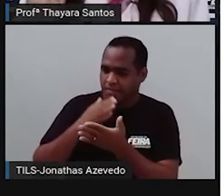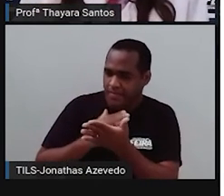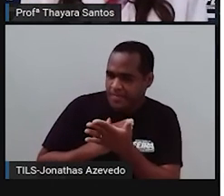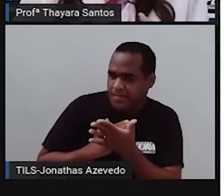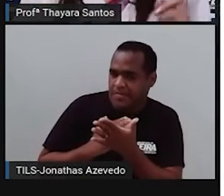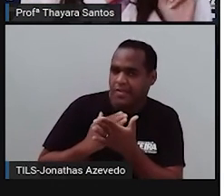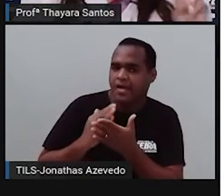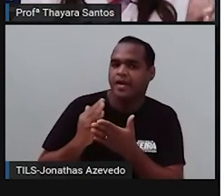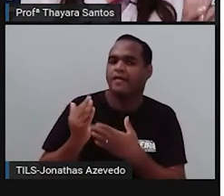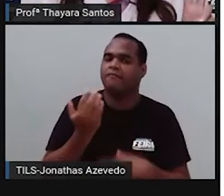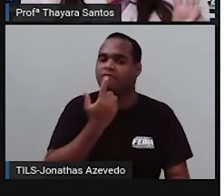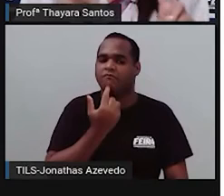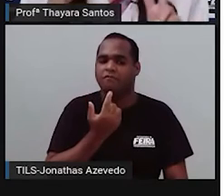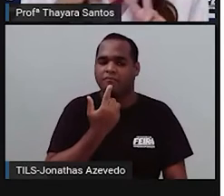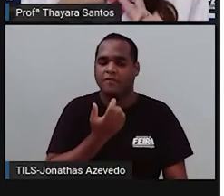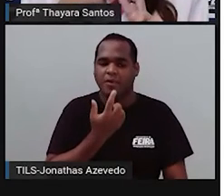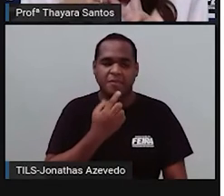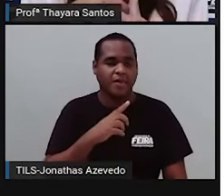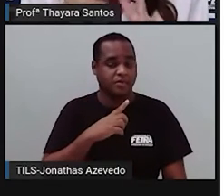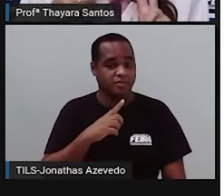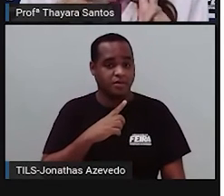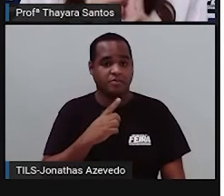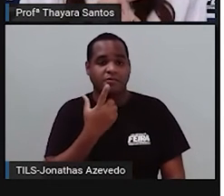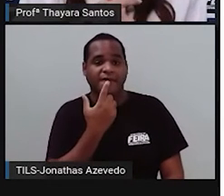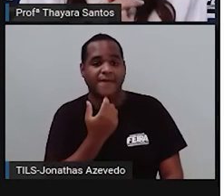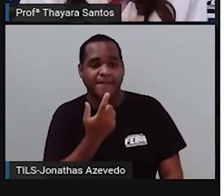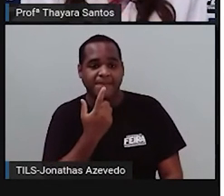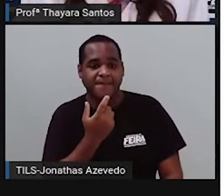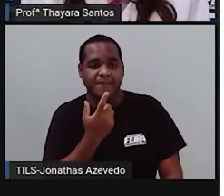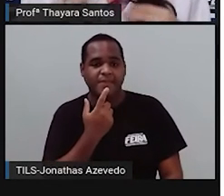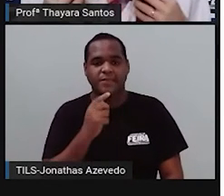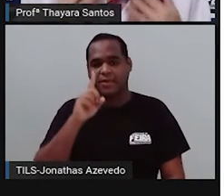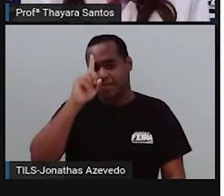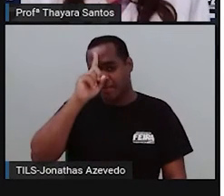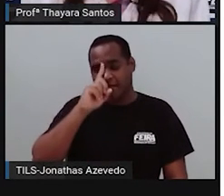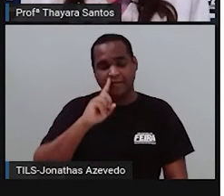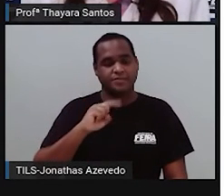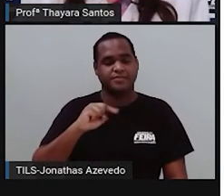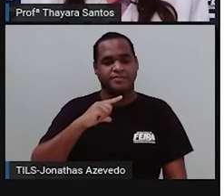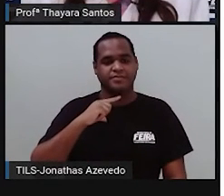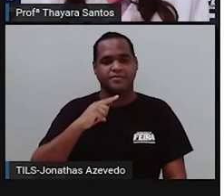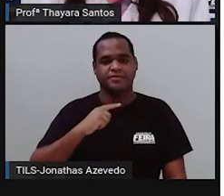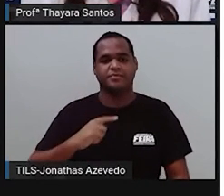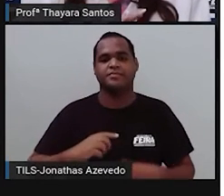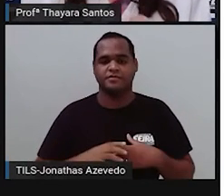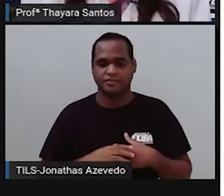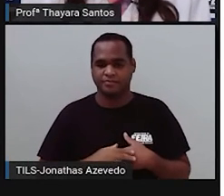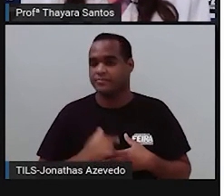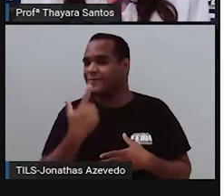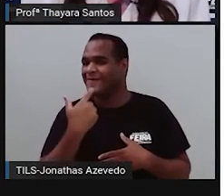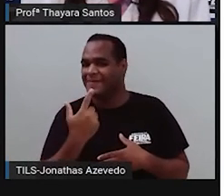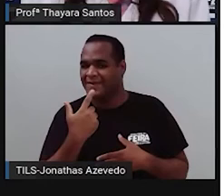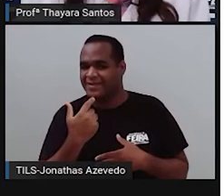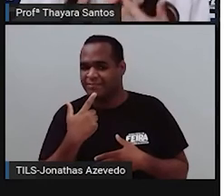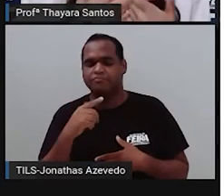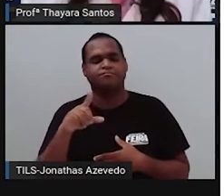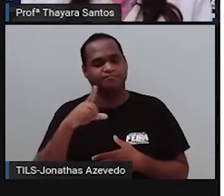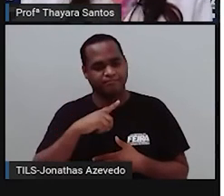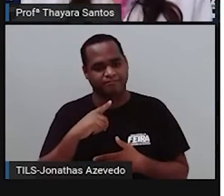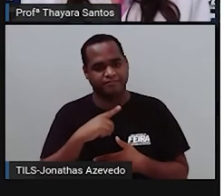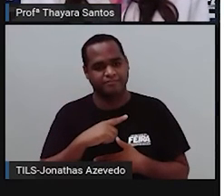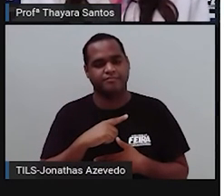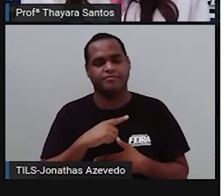medula vermelha, porque a gente tem dois tipos, né? Medula vermelha e a medula amarela. Então, dá origem a essa medula vermelha que a gente tem